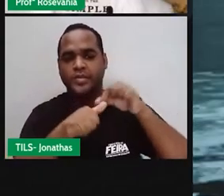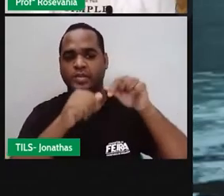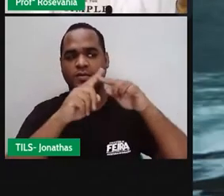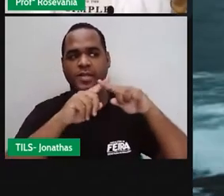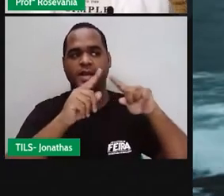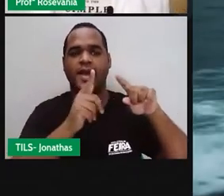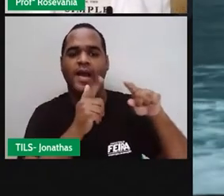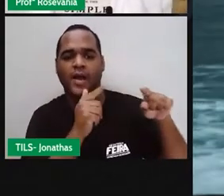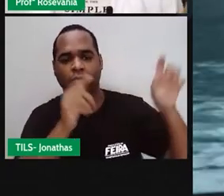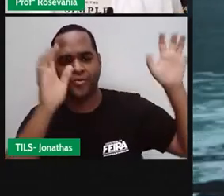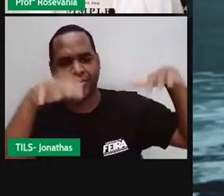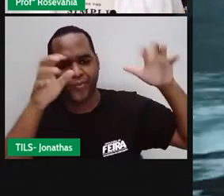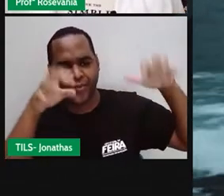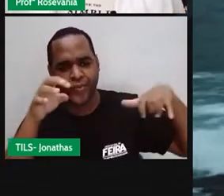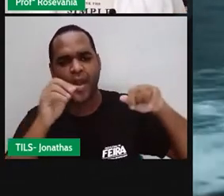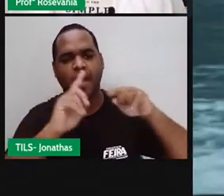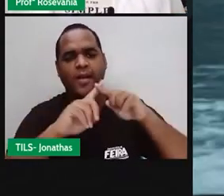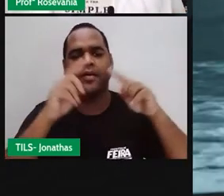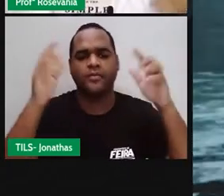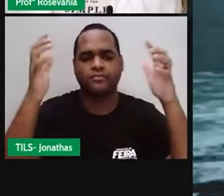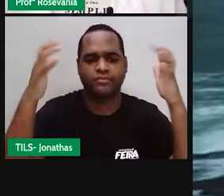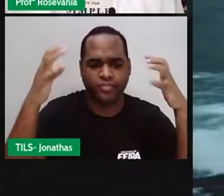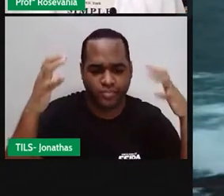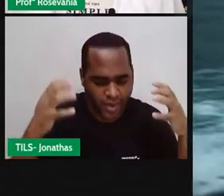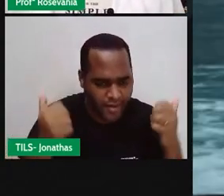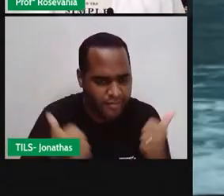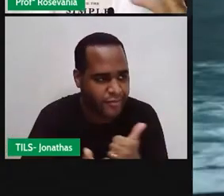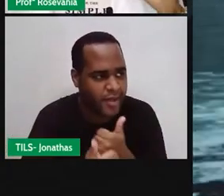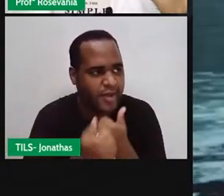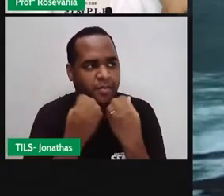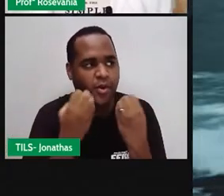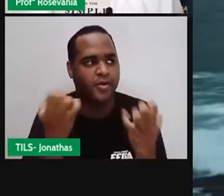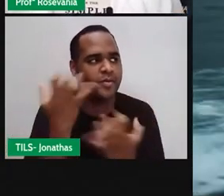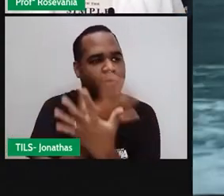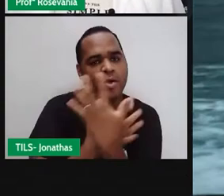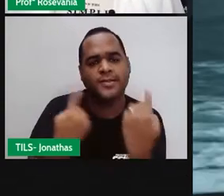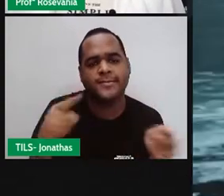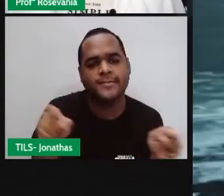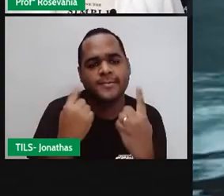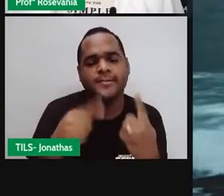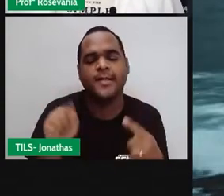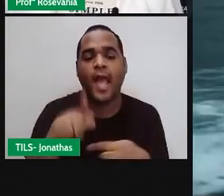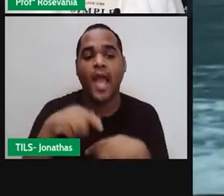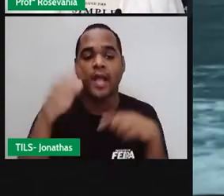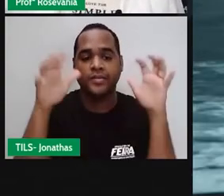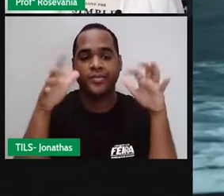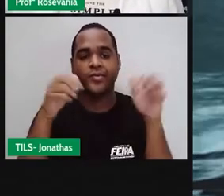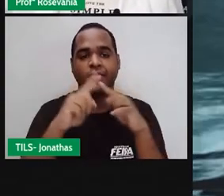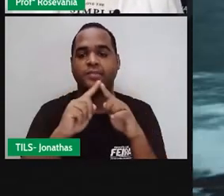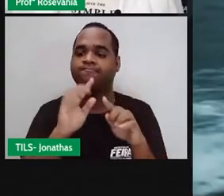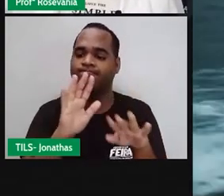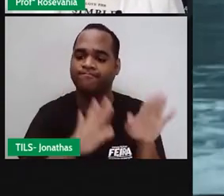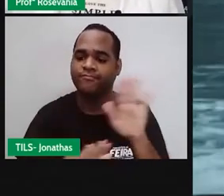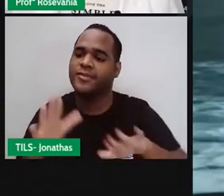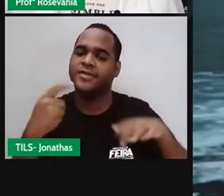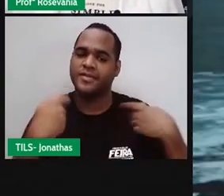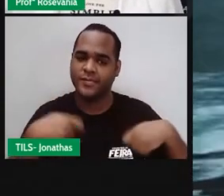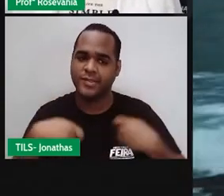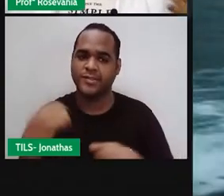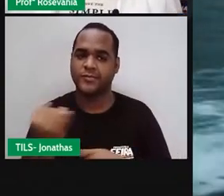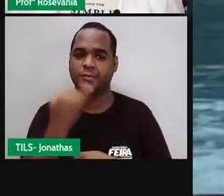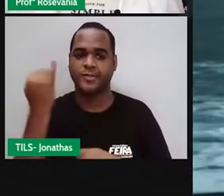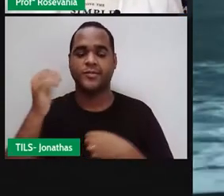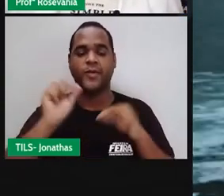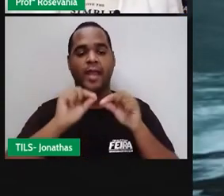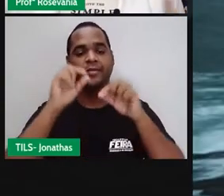tomar, digamos assim, né, um banho de chuva, que nem diz lá a música. Hoje, pra você tomar esse banho de chuva, você tem que tomar cuidado onde você vai tomar esse banho,